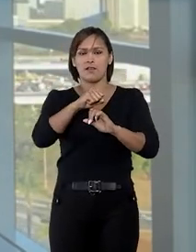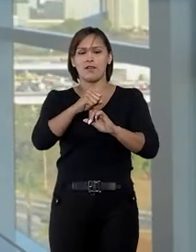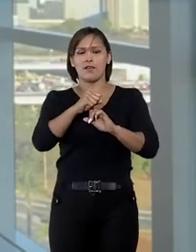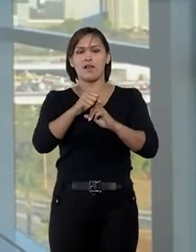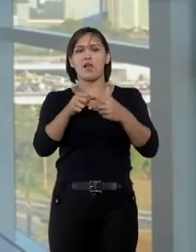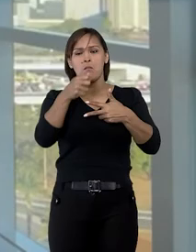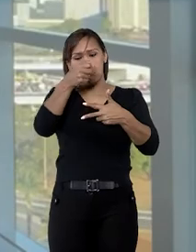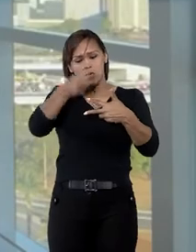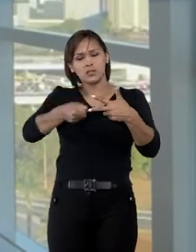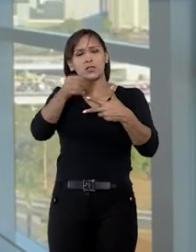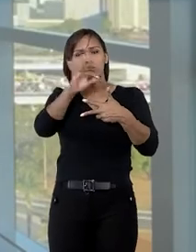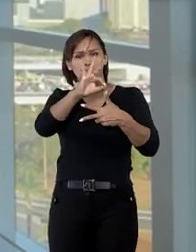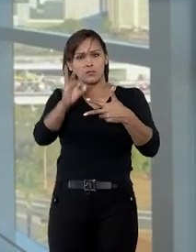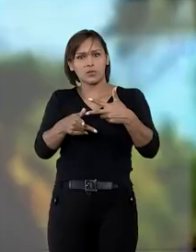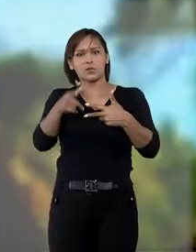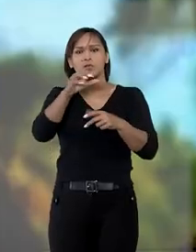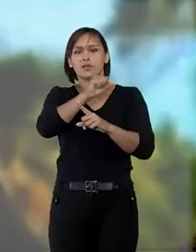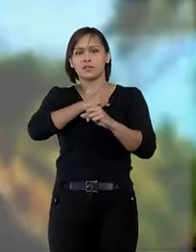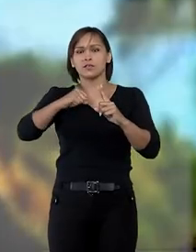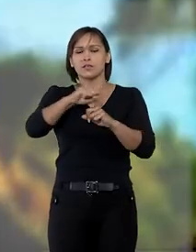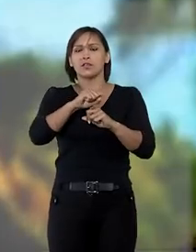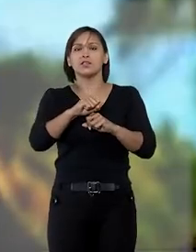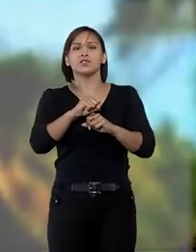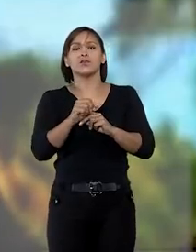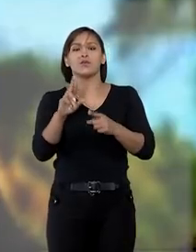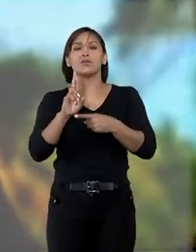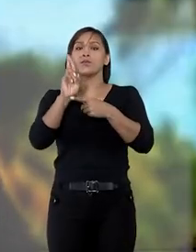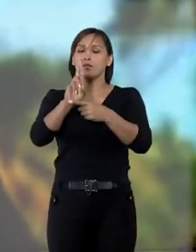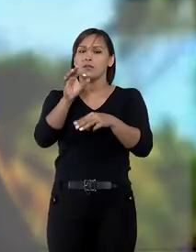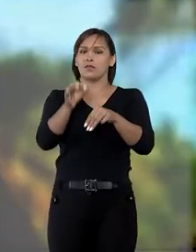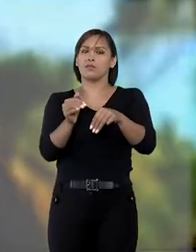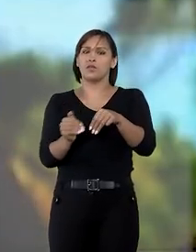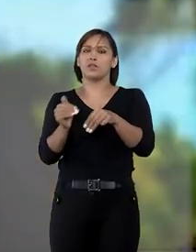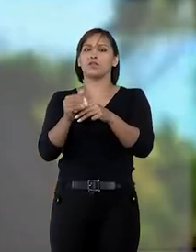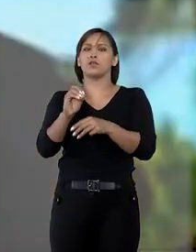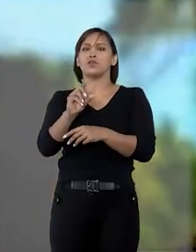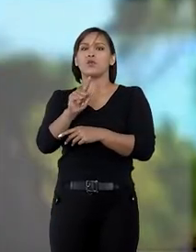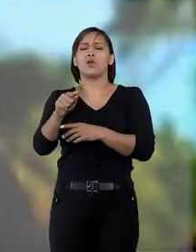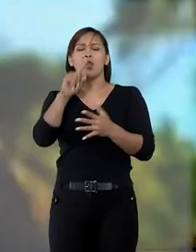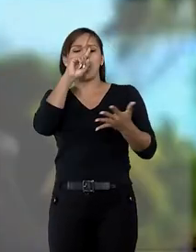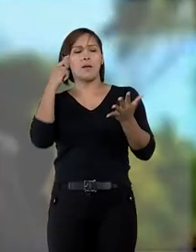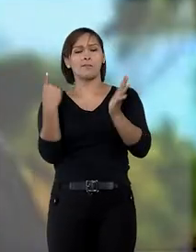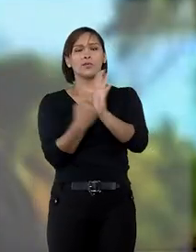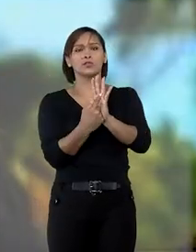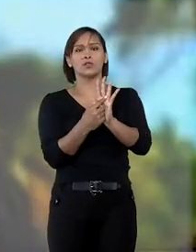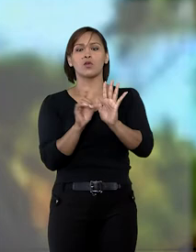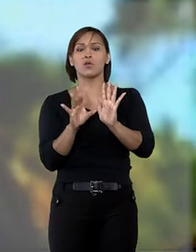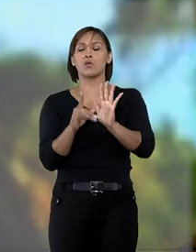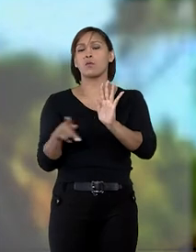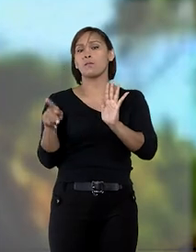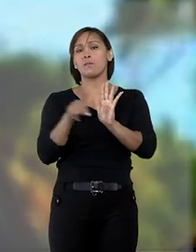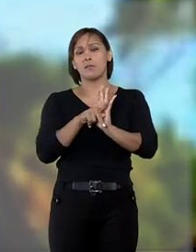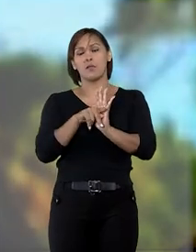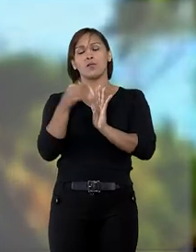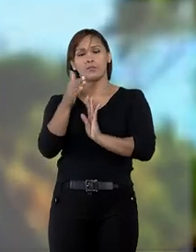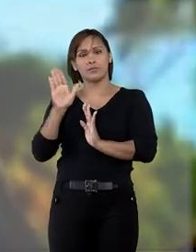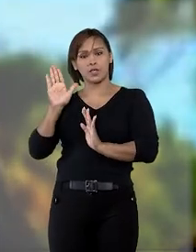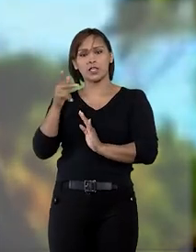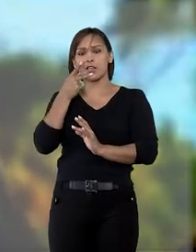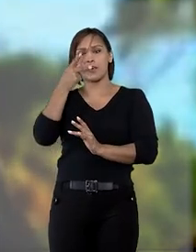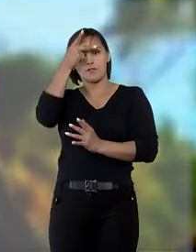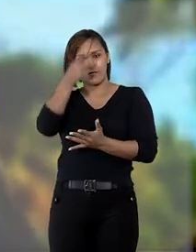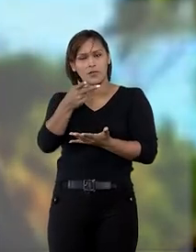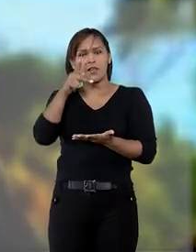o poder público e perante a sociedade. O relator no STJ, ministro Og Fernandes, apontou que, além de o próprio candidato ter